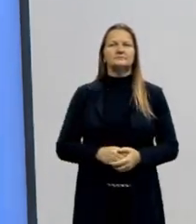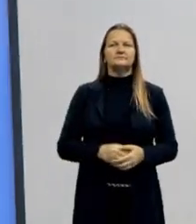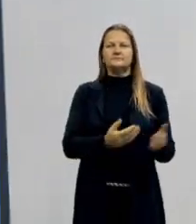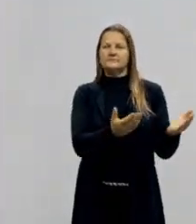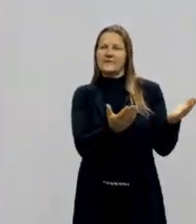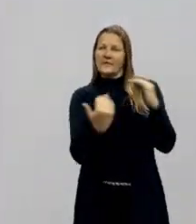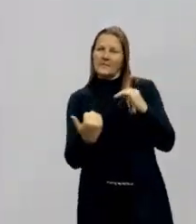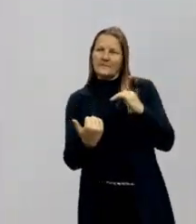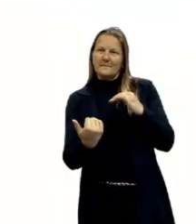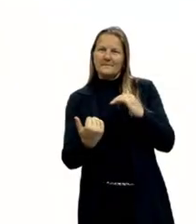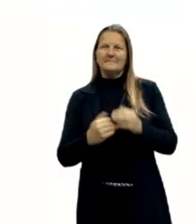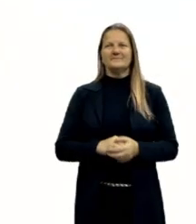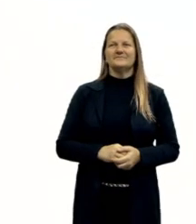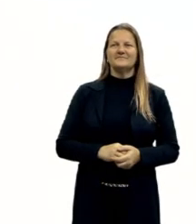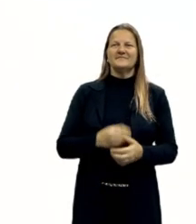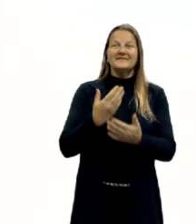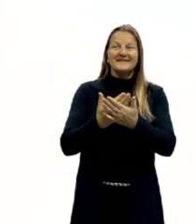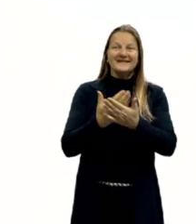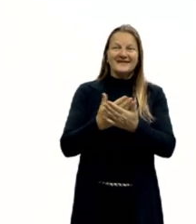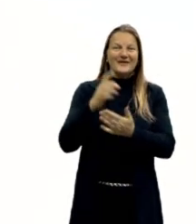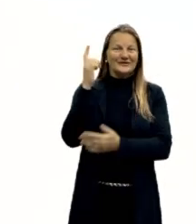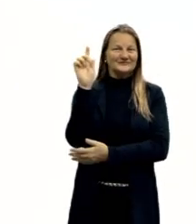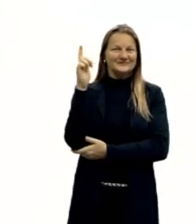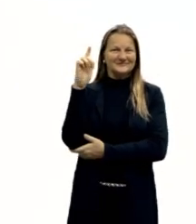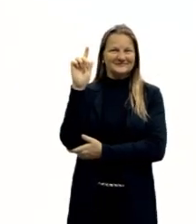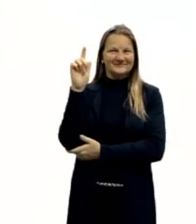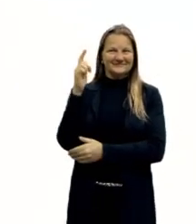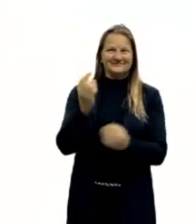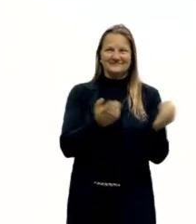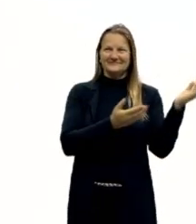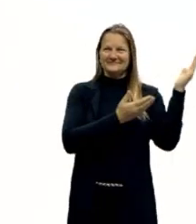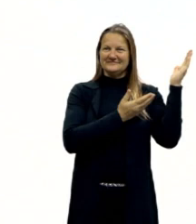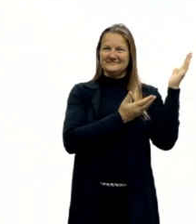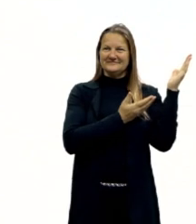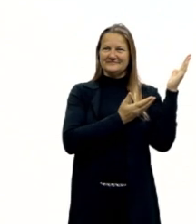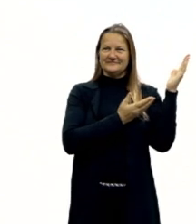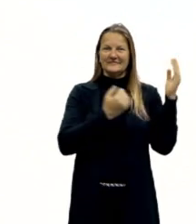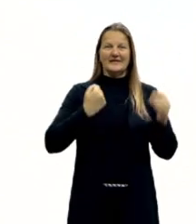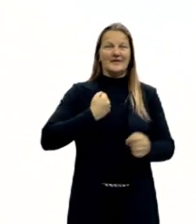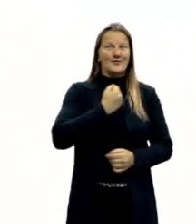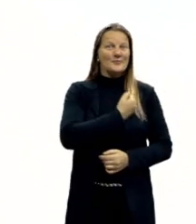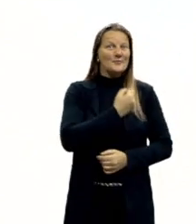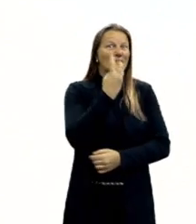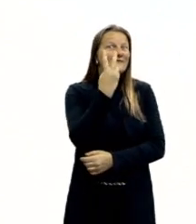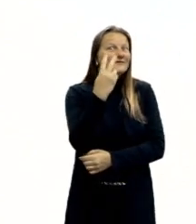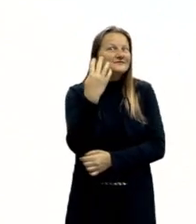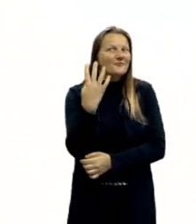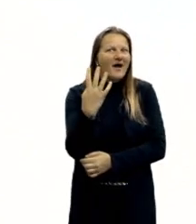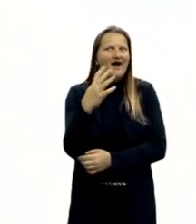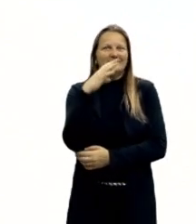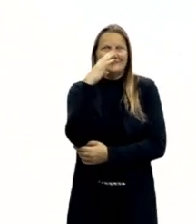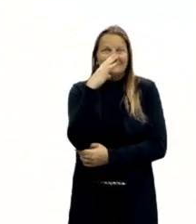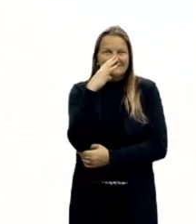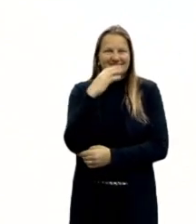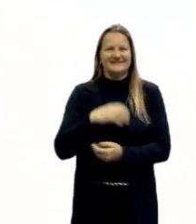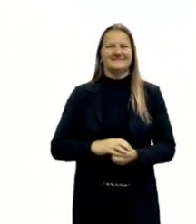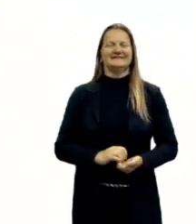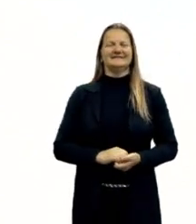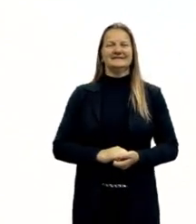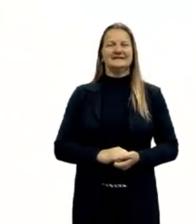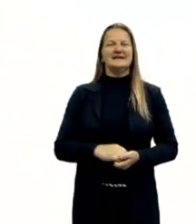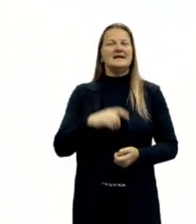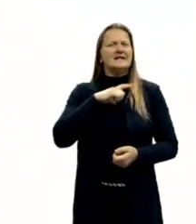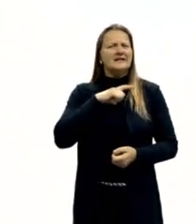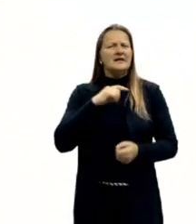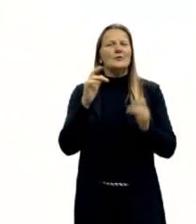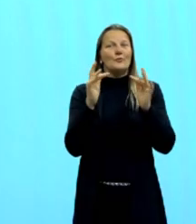lá, vamos entrar aqui, tu já sabe, todo início de aula, nós já estamos na nossa aula 24, 24ª e tem os